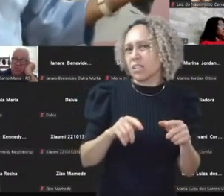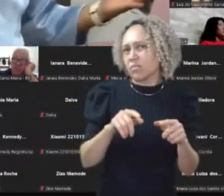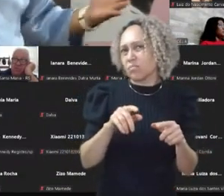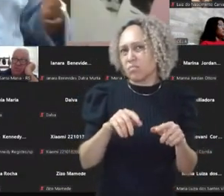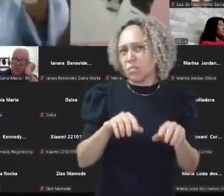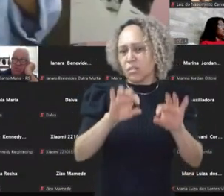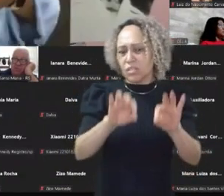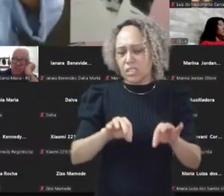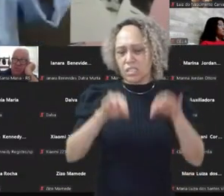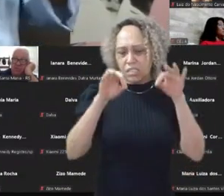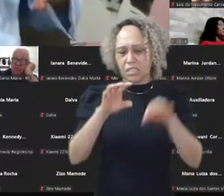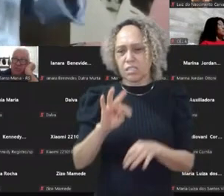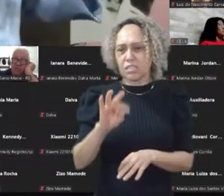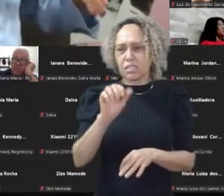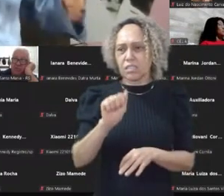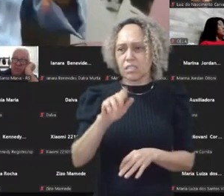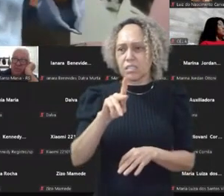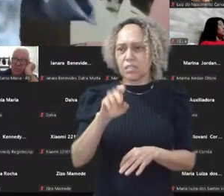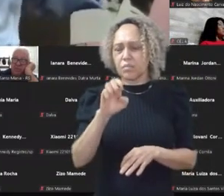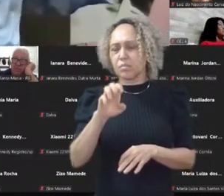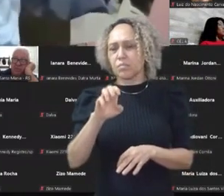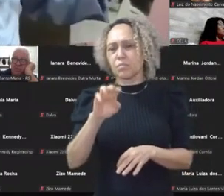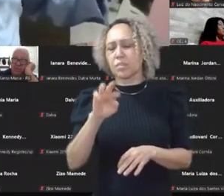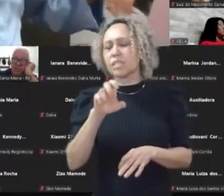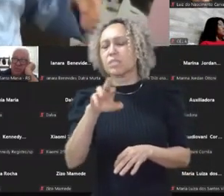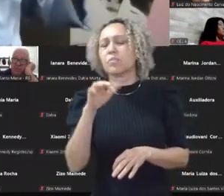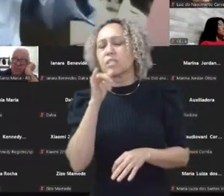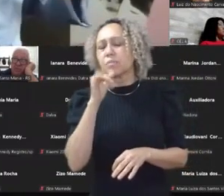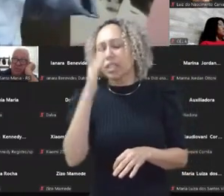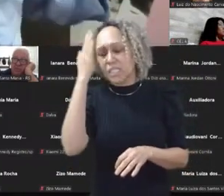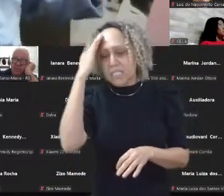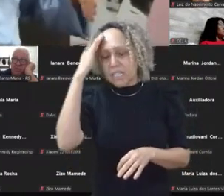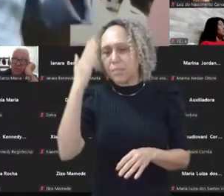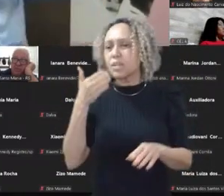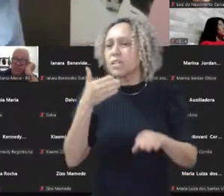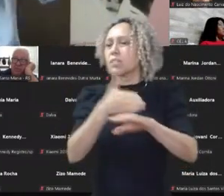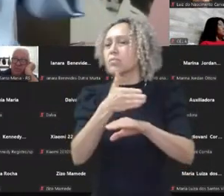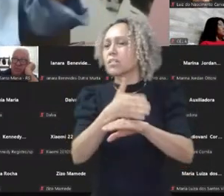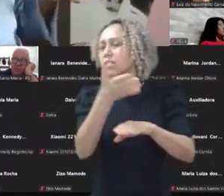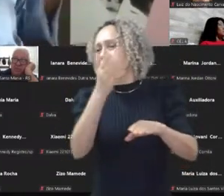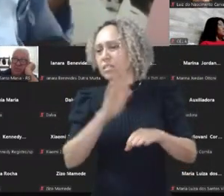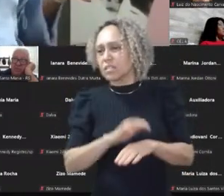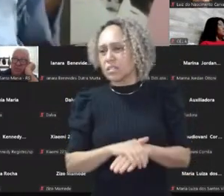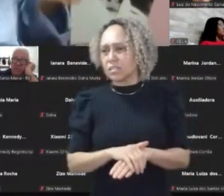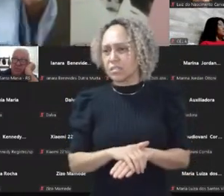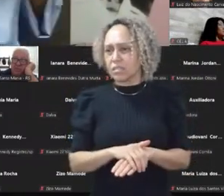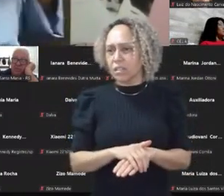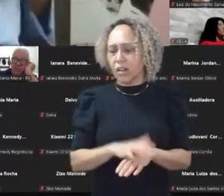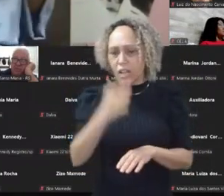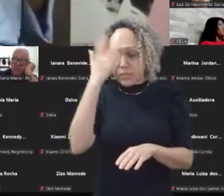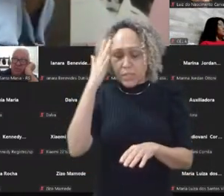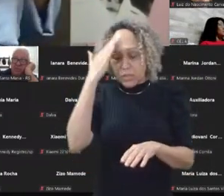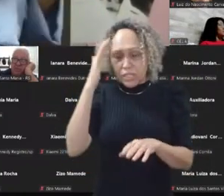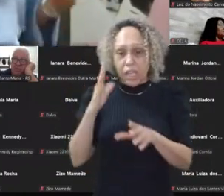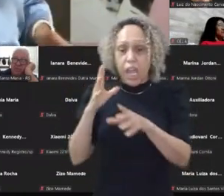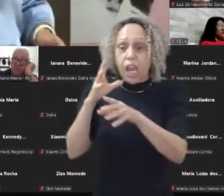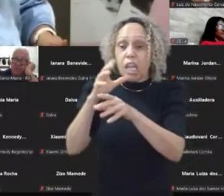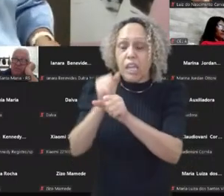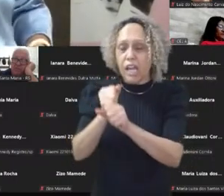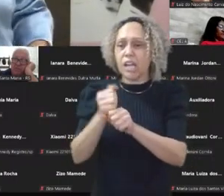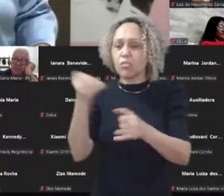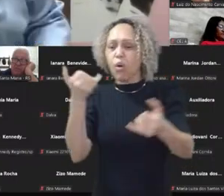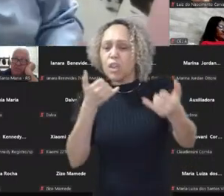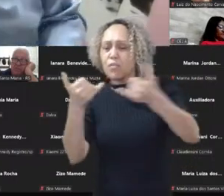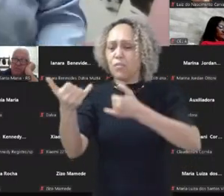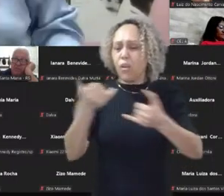organizações que vieram de uma estrutura verticalizada, tem uma coisa que elas têm, são dados. Mas a gente não utiliza de forma